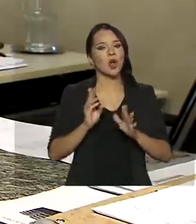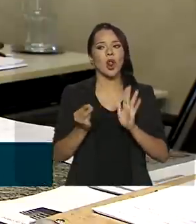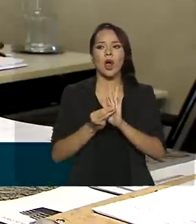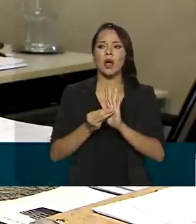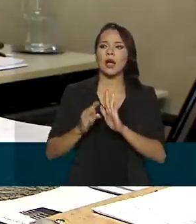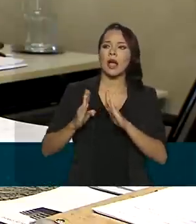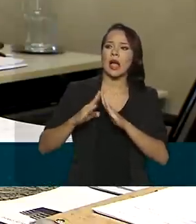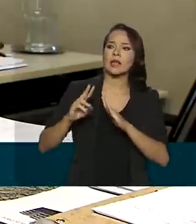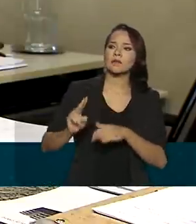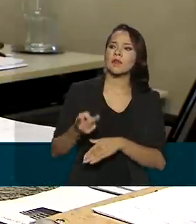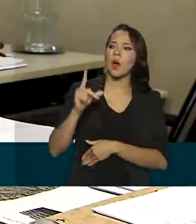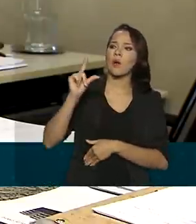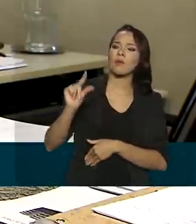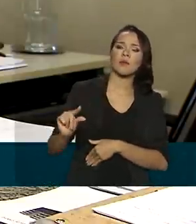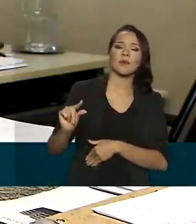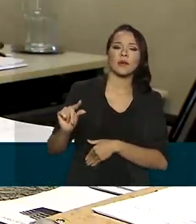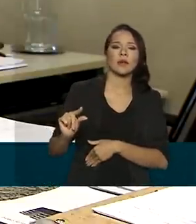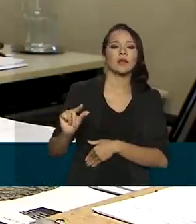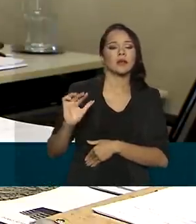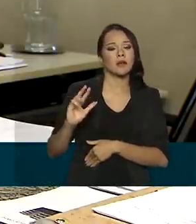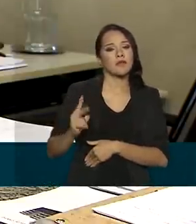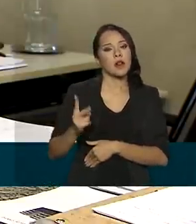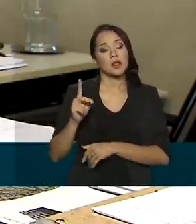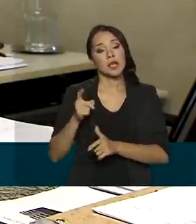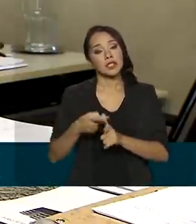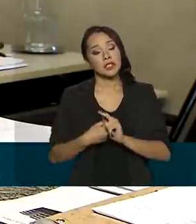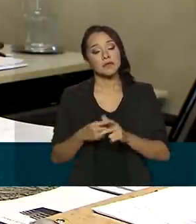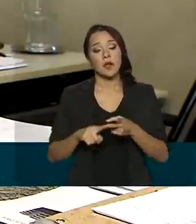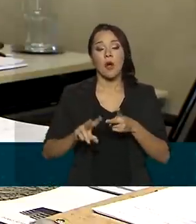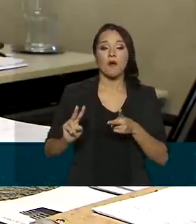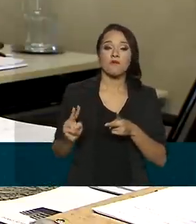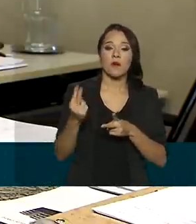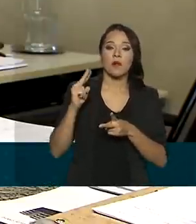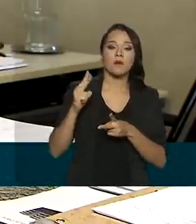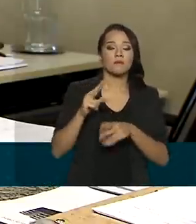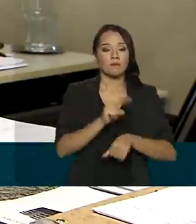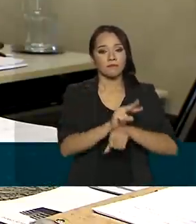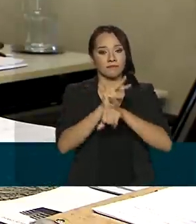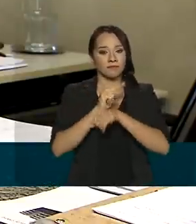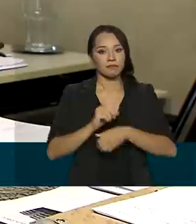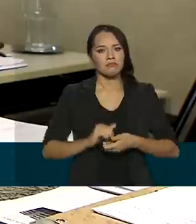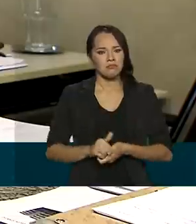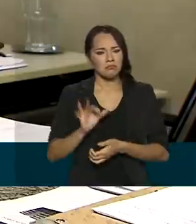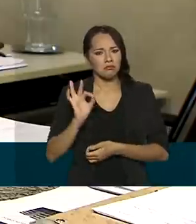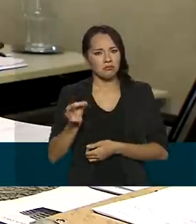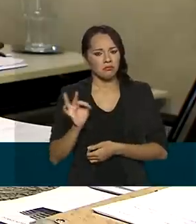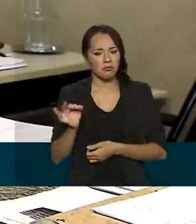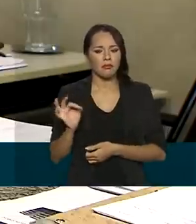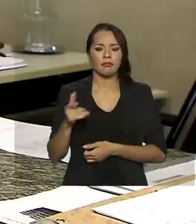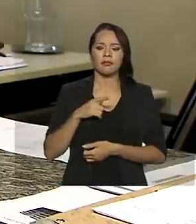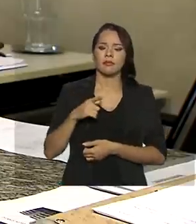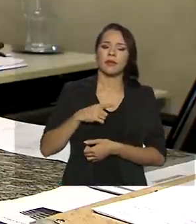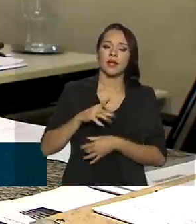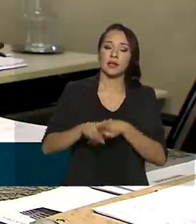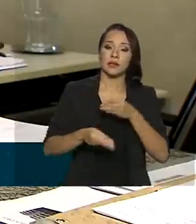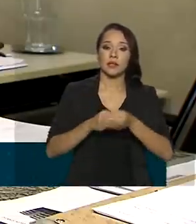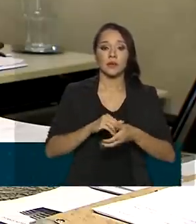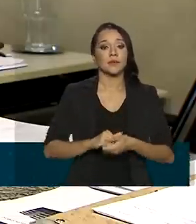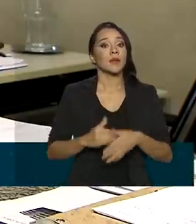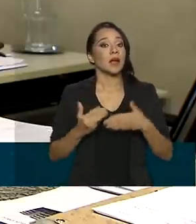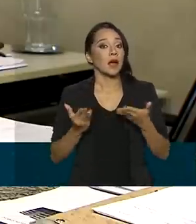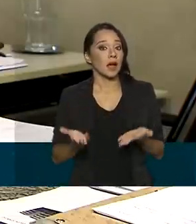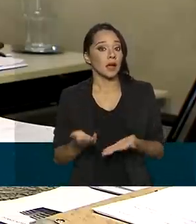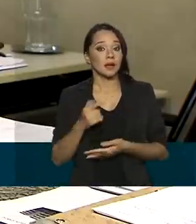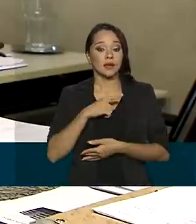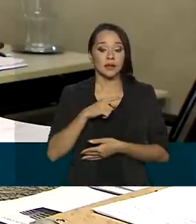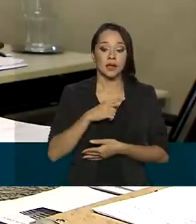mínimo do valor da dívida ou do valor do financiamento, certo? Para a restituição. E aí